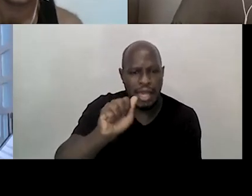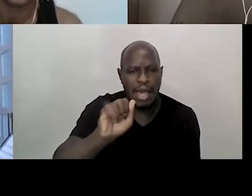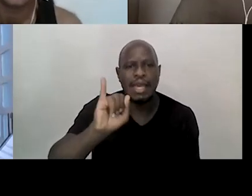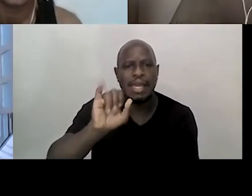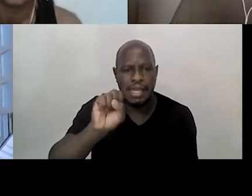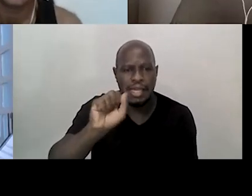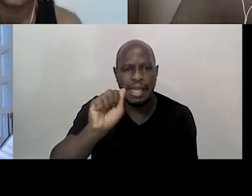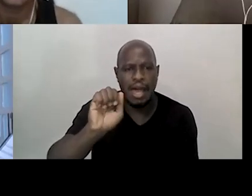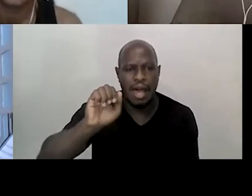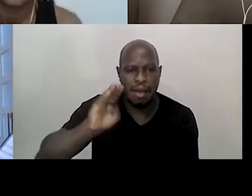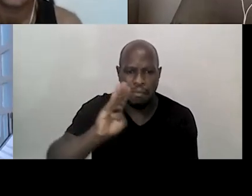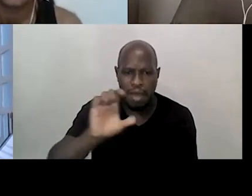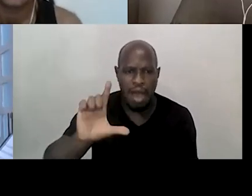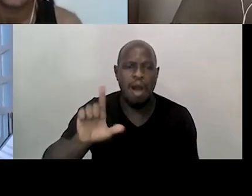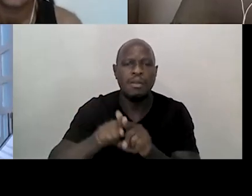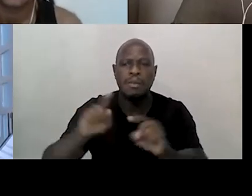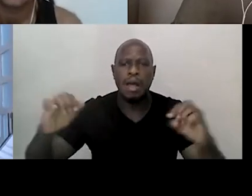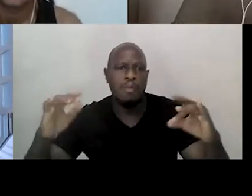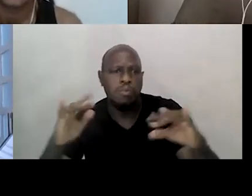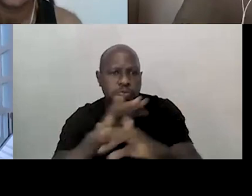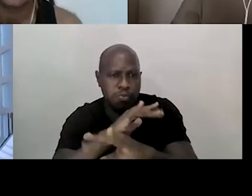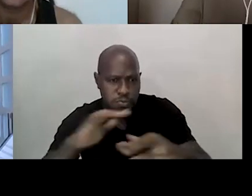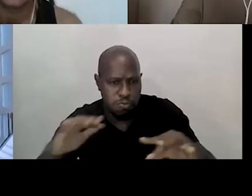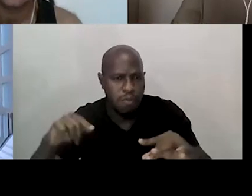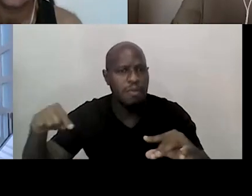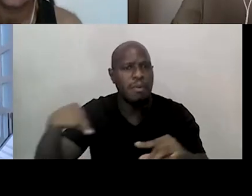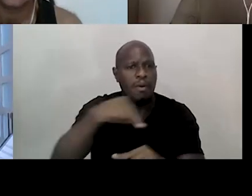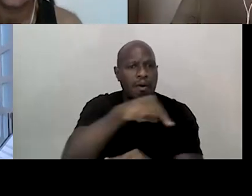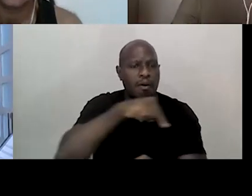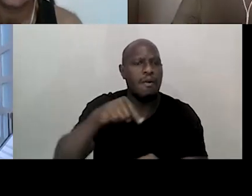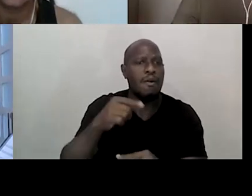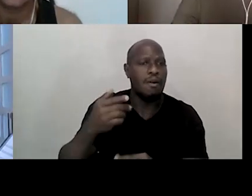Esse é o trabalho que a gente está fazendo desde o início da pandemia